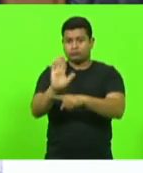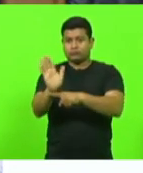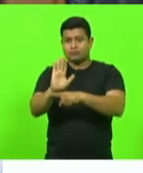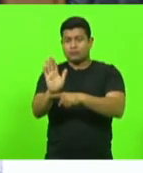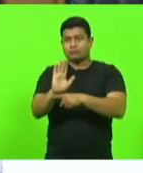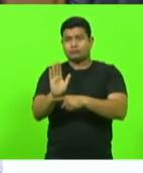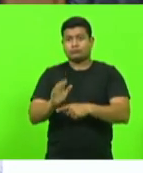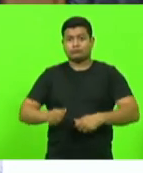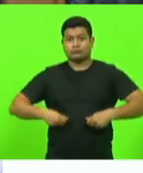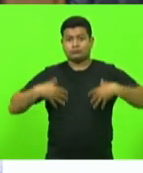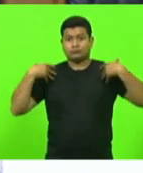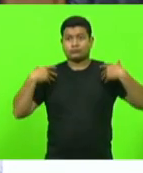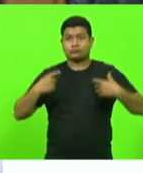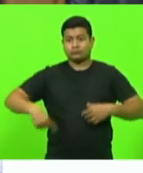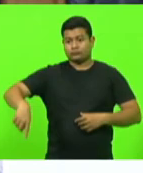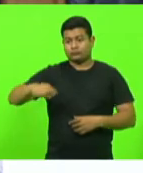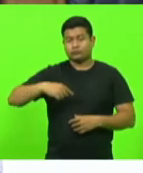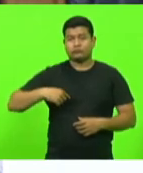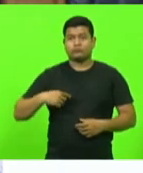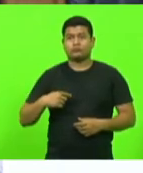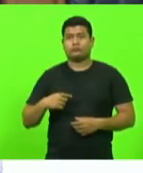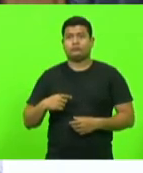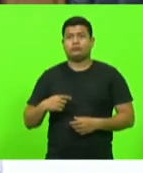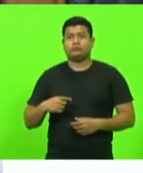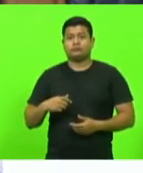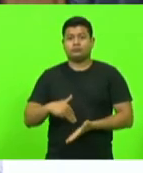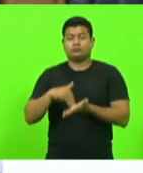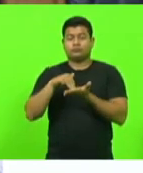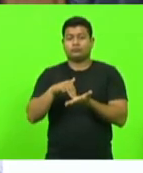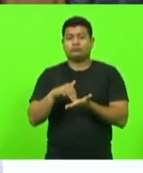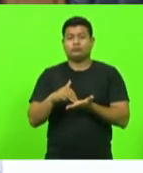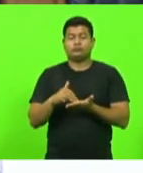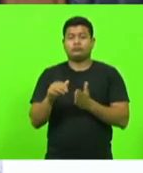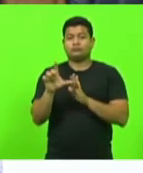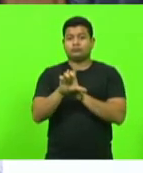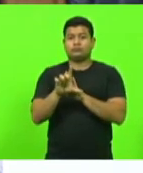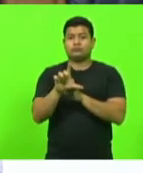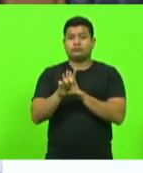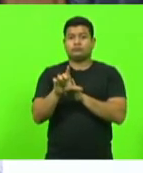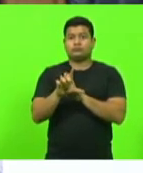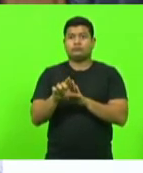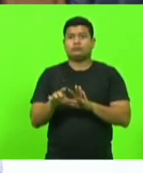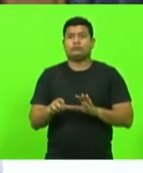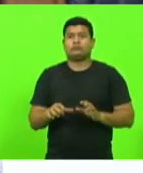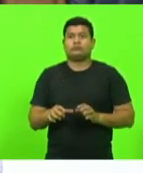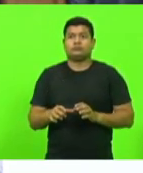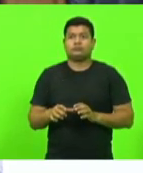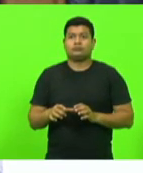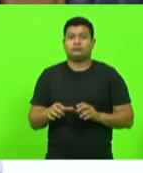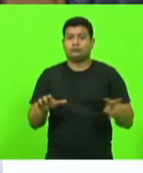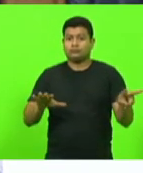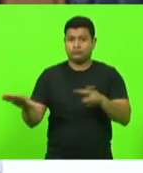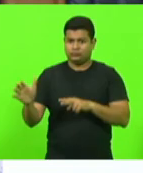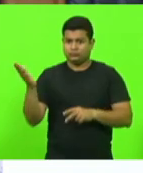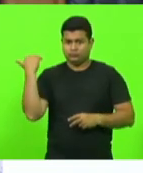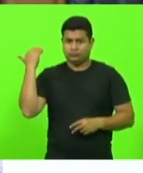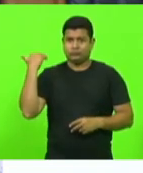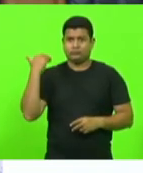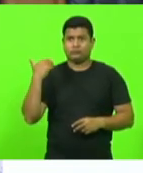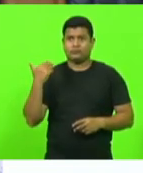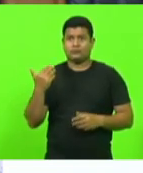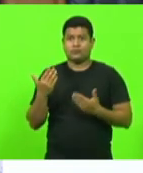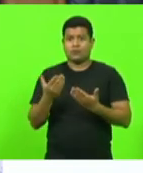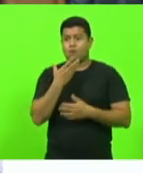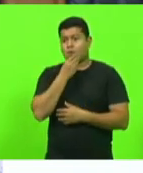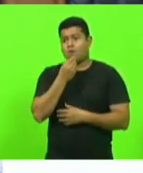de uma homenagem que nós fizemos de uma moção legislativa na semana passada para o cabo